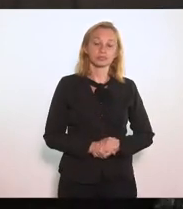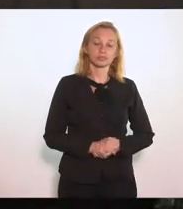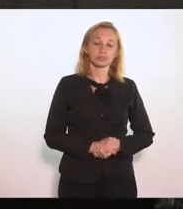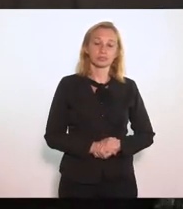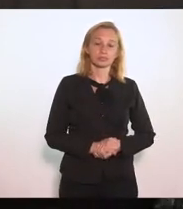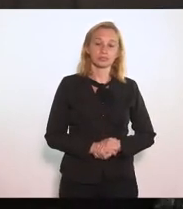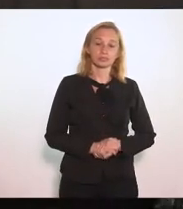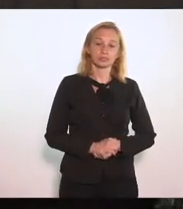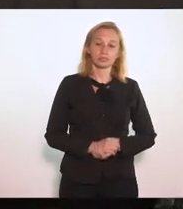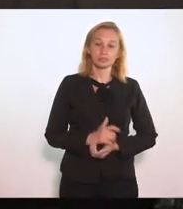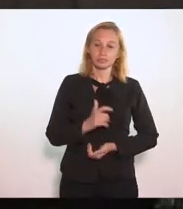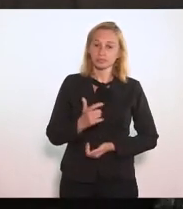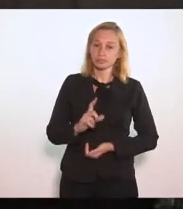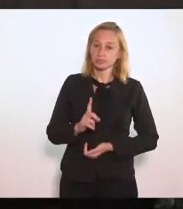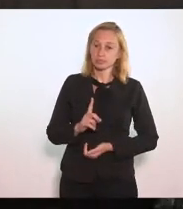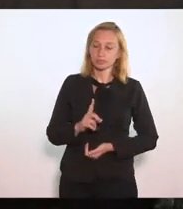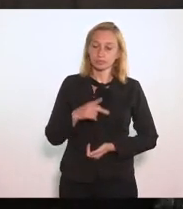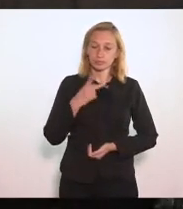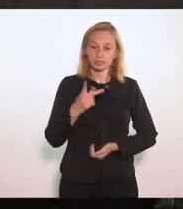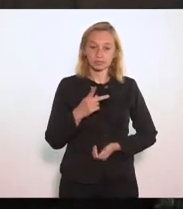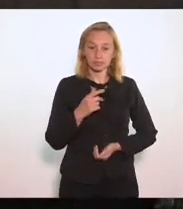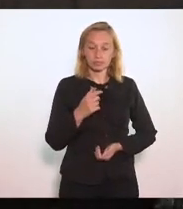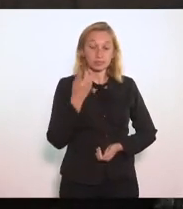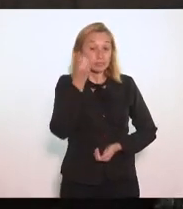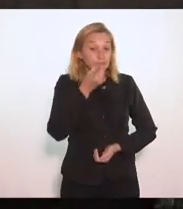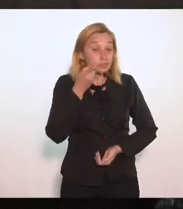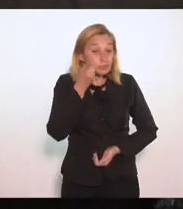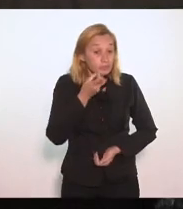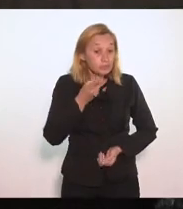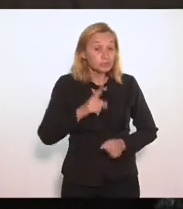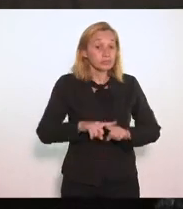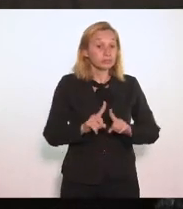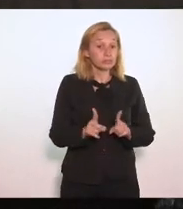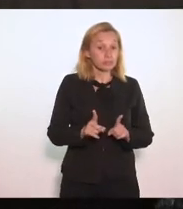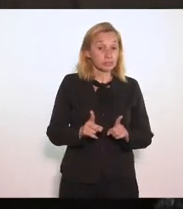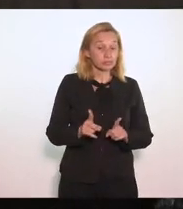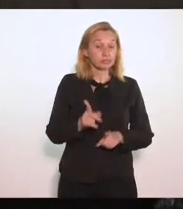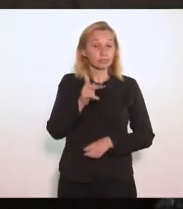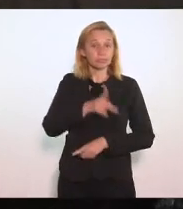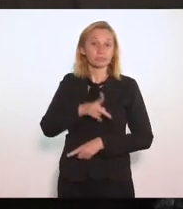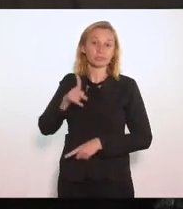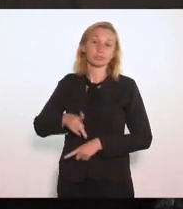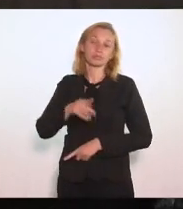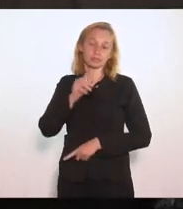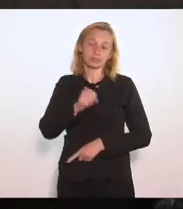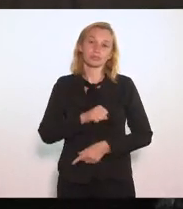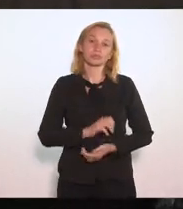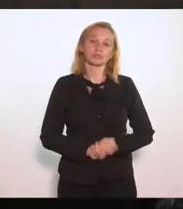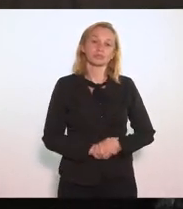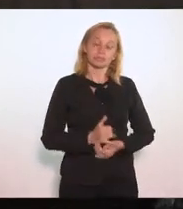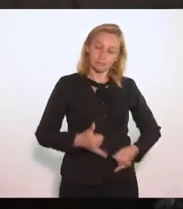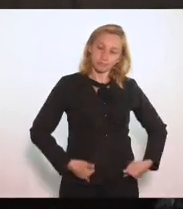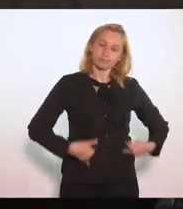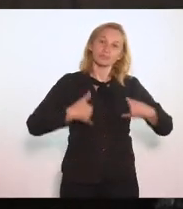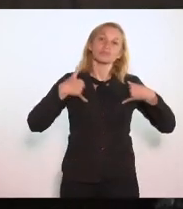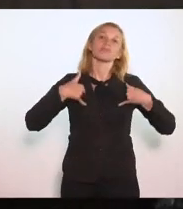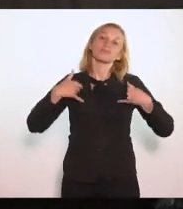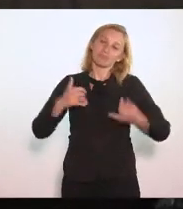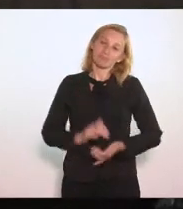condição De parlamentar A minha Condição De professor De Com muito orgulho